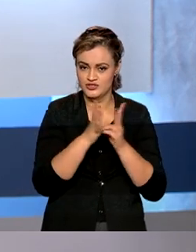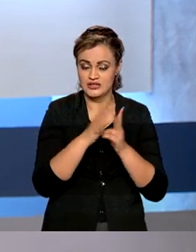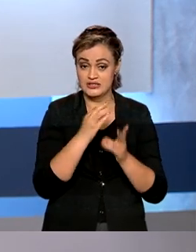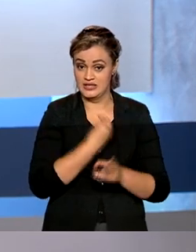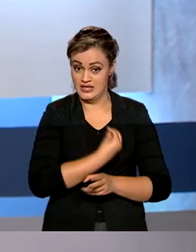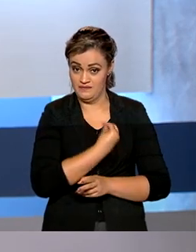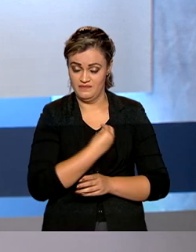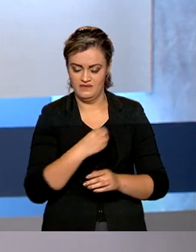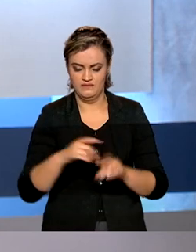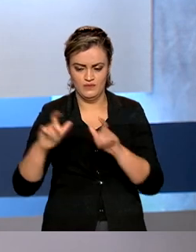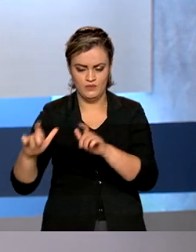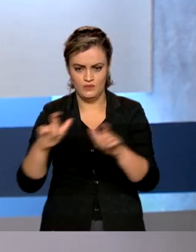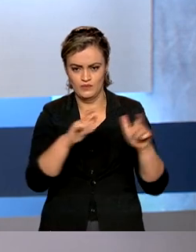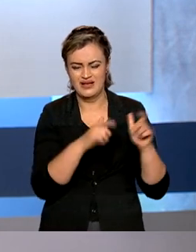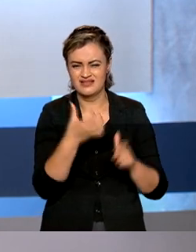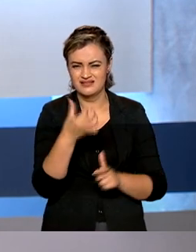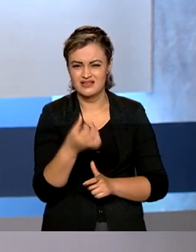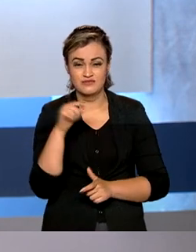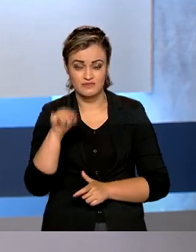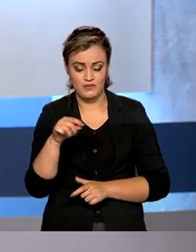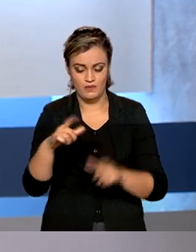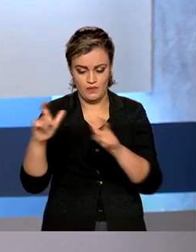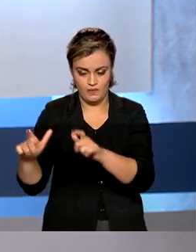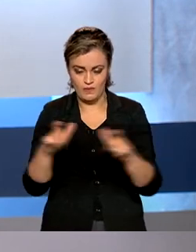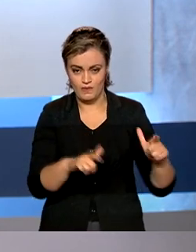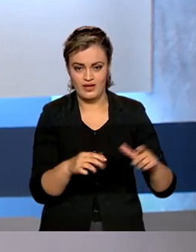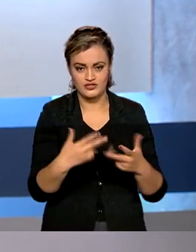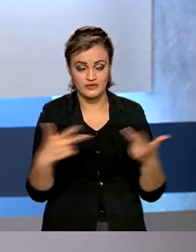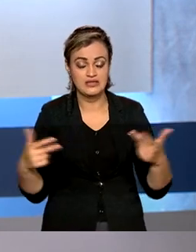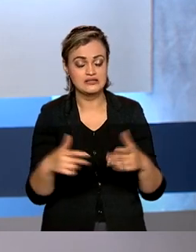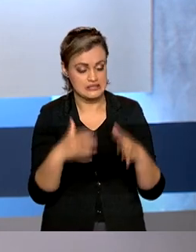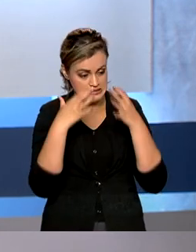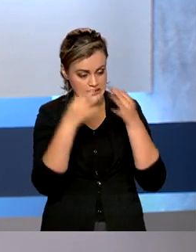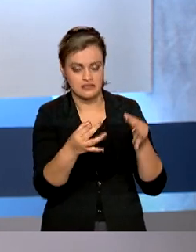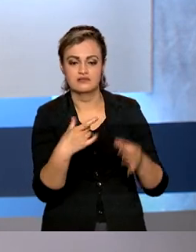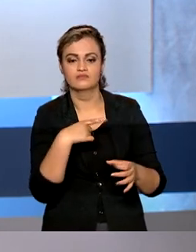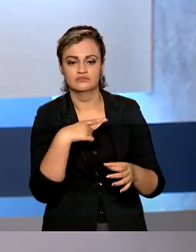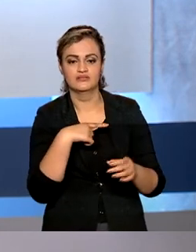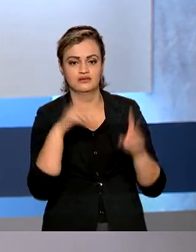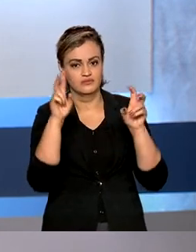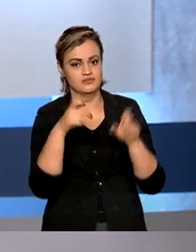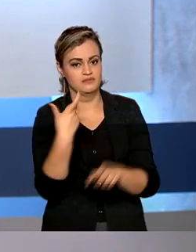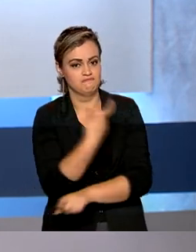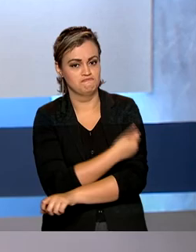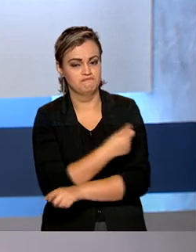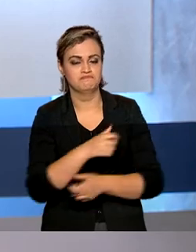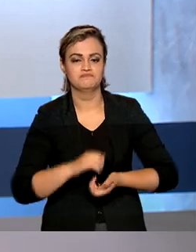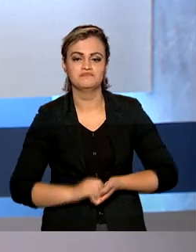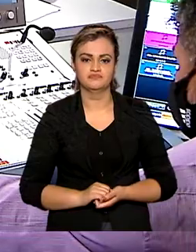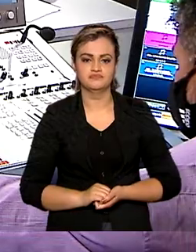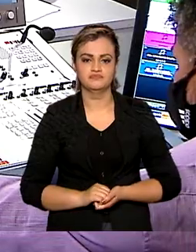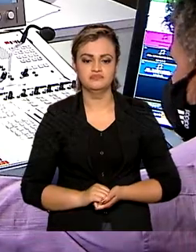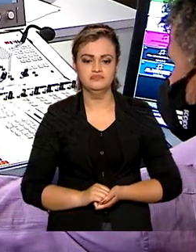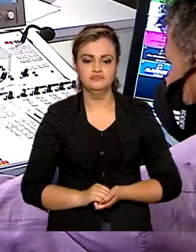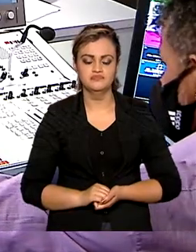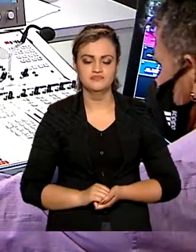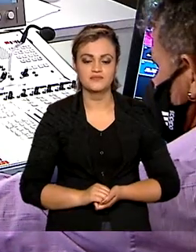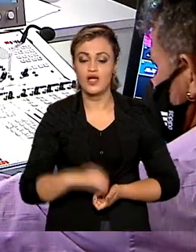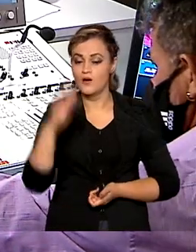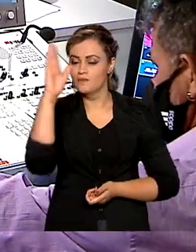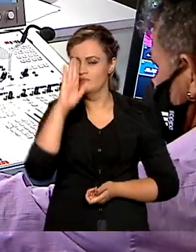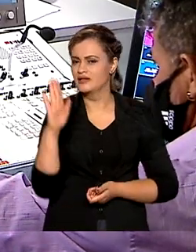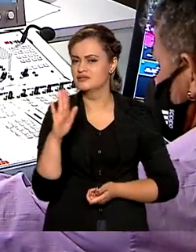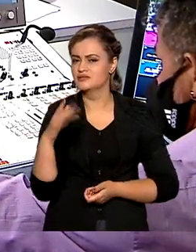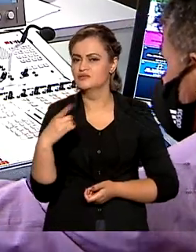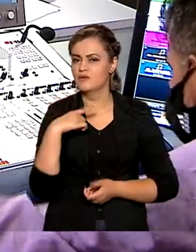que vivem em mais de 6 mil aldeias estão recebendo toda a atenção necessária neste momento de pandemia. O Brasil se